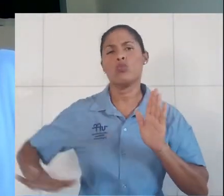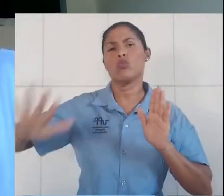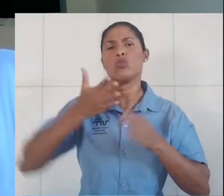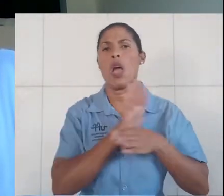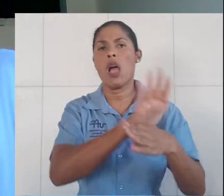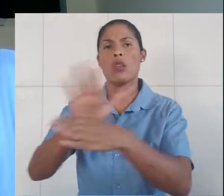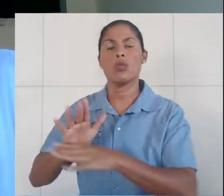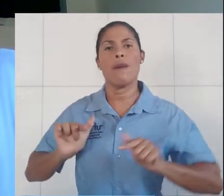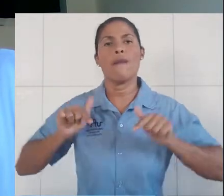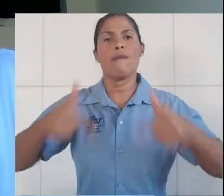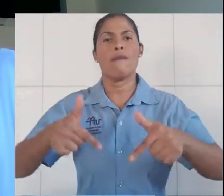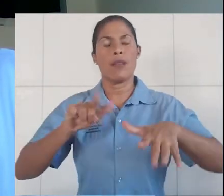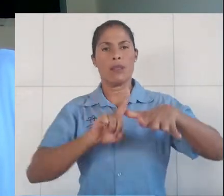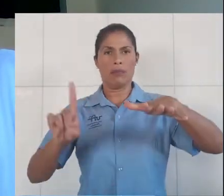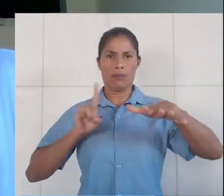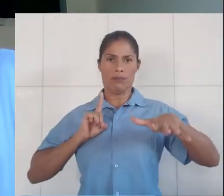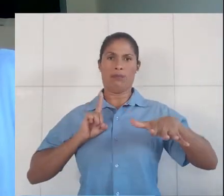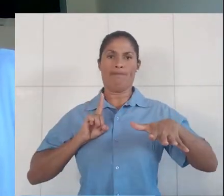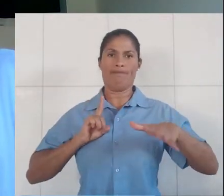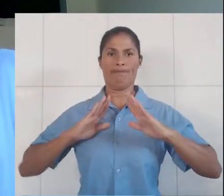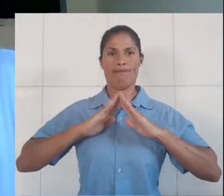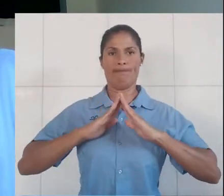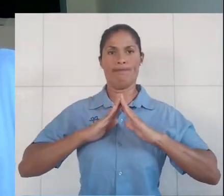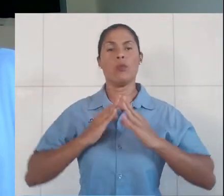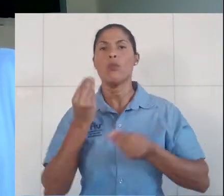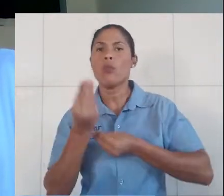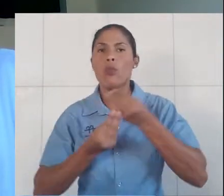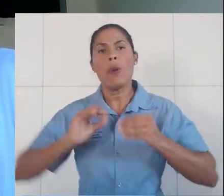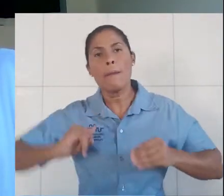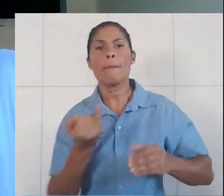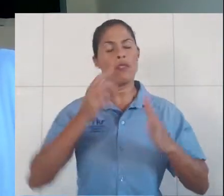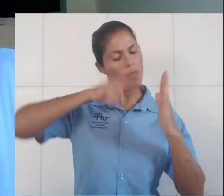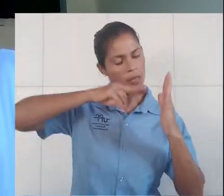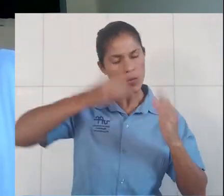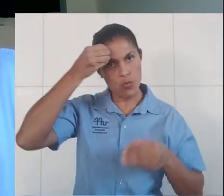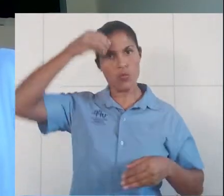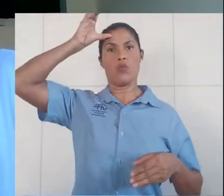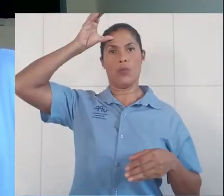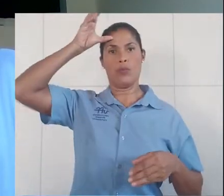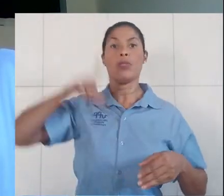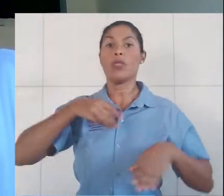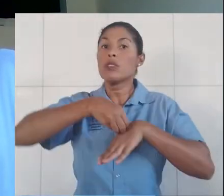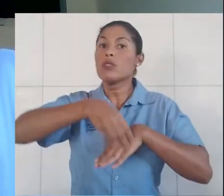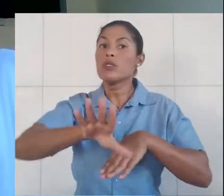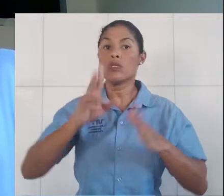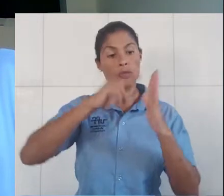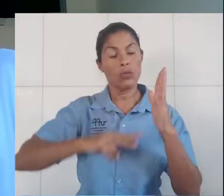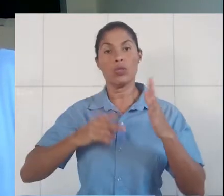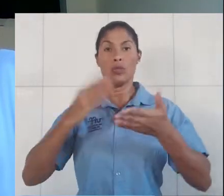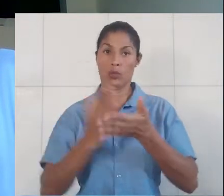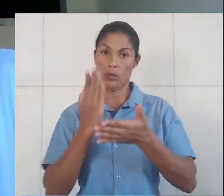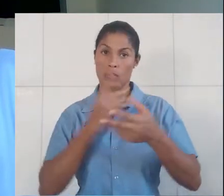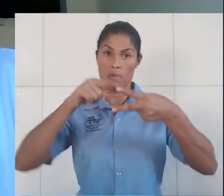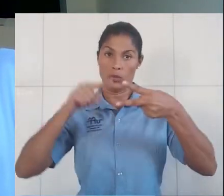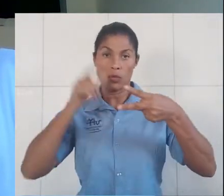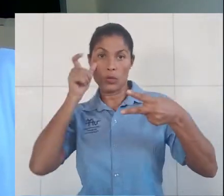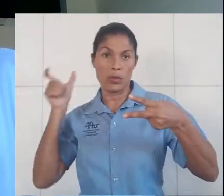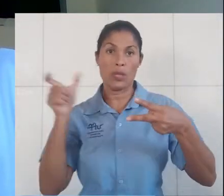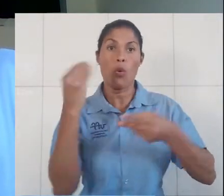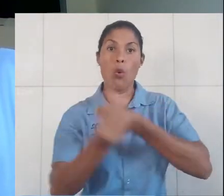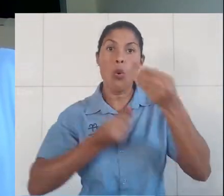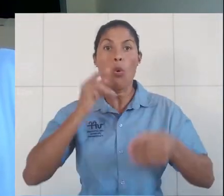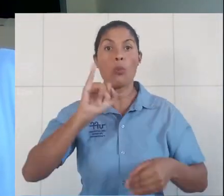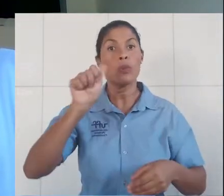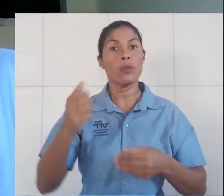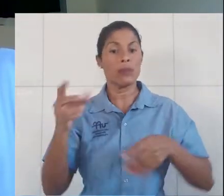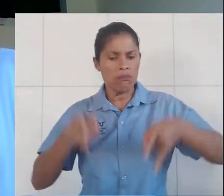casas para auxiliar no enfrentamento desse momento de isolamento social. Uma boa oportunidade para retomarmos a leitura e ampliarmos nossos conhecimentos. A dica de